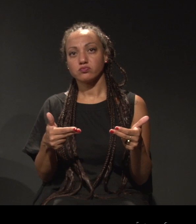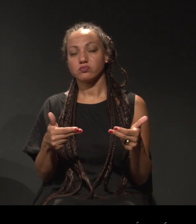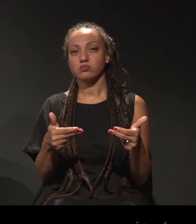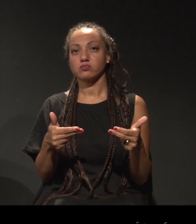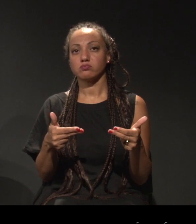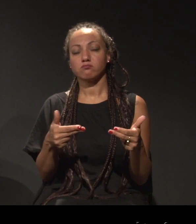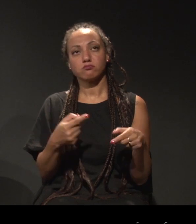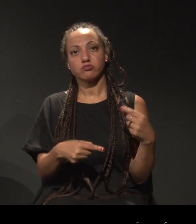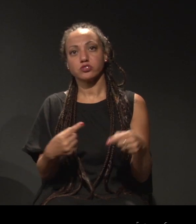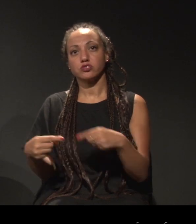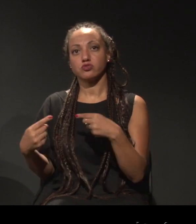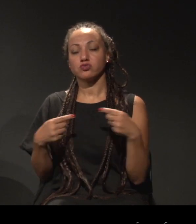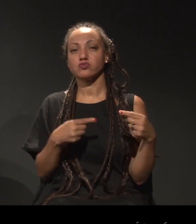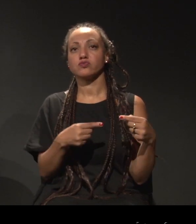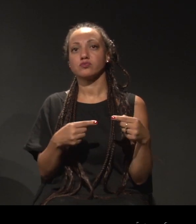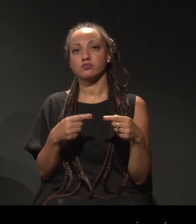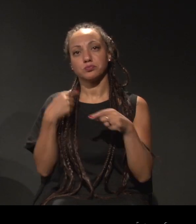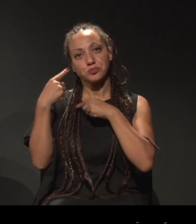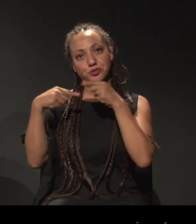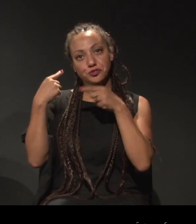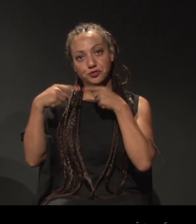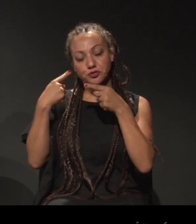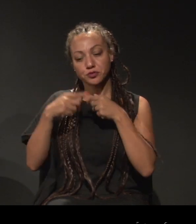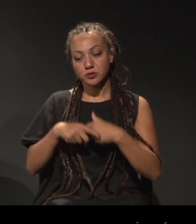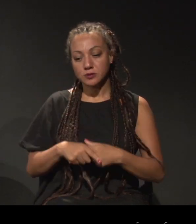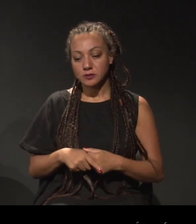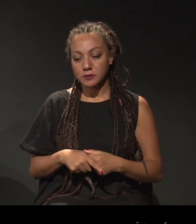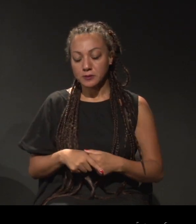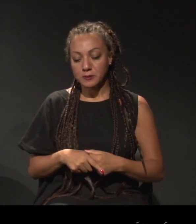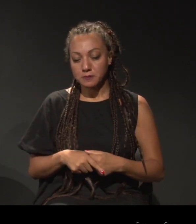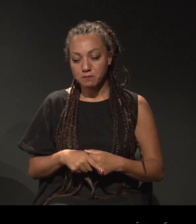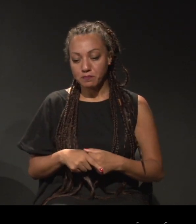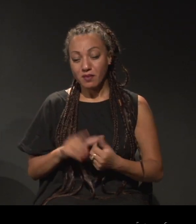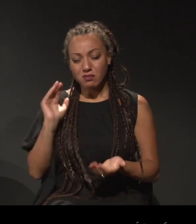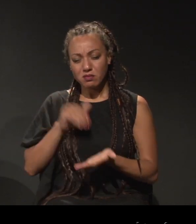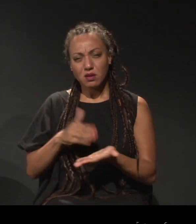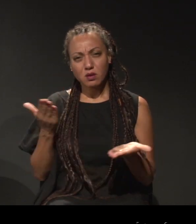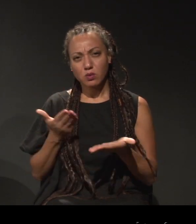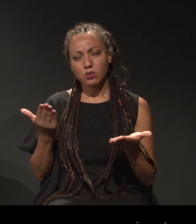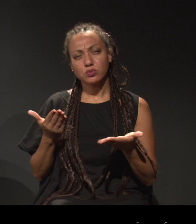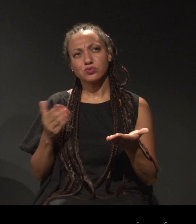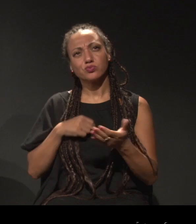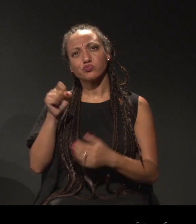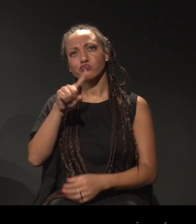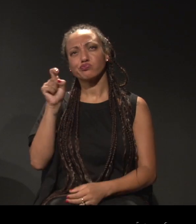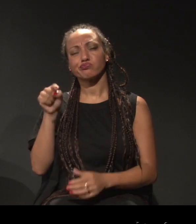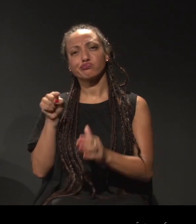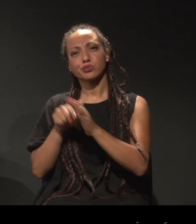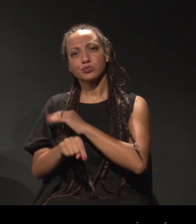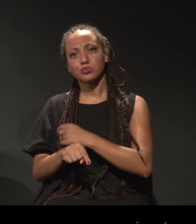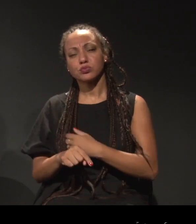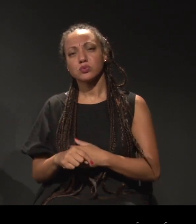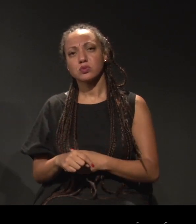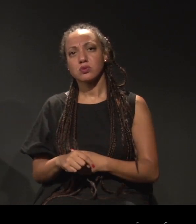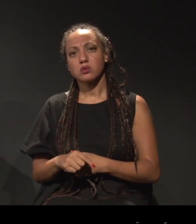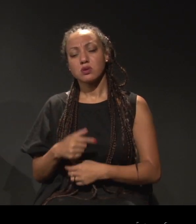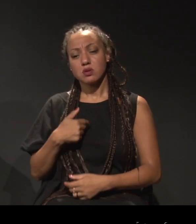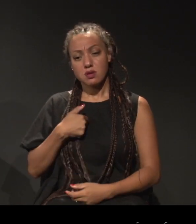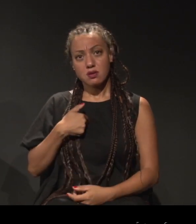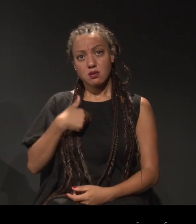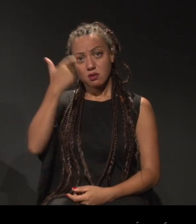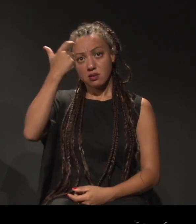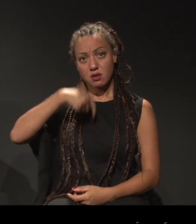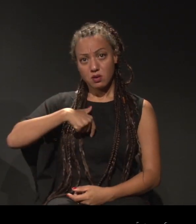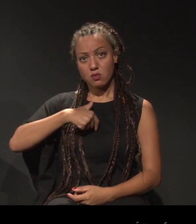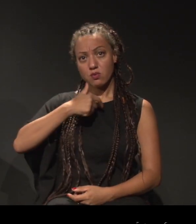políticos. Eu questiono até hoje que, se não tivesse sido eu o